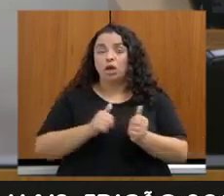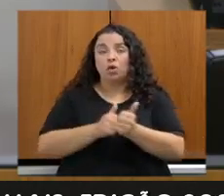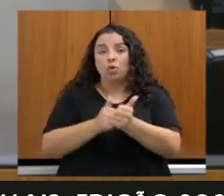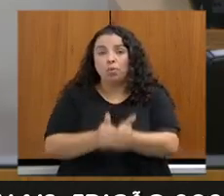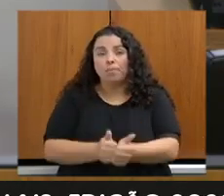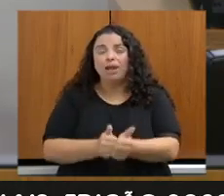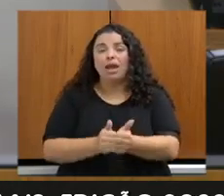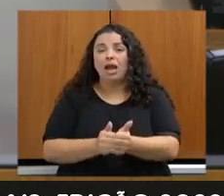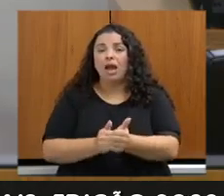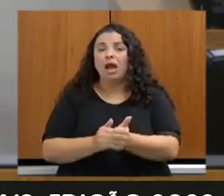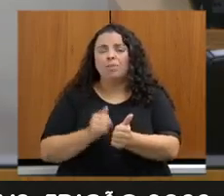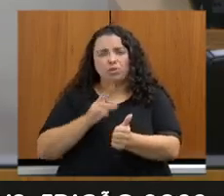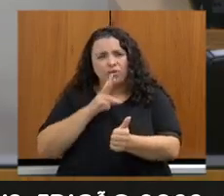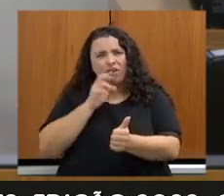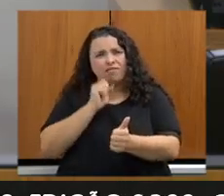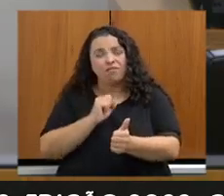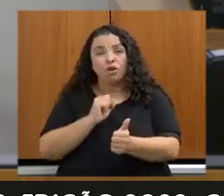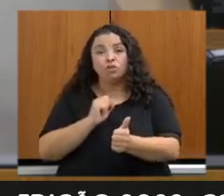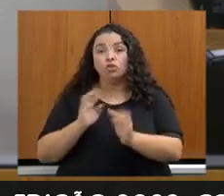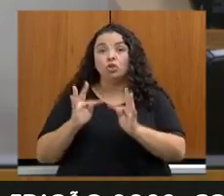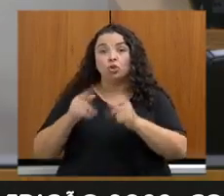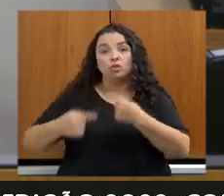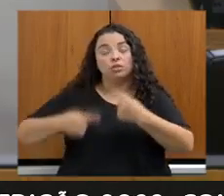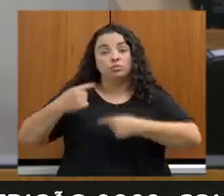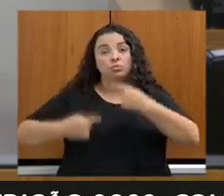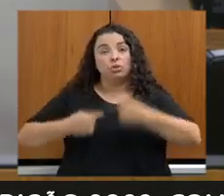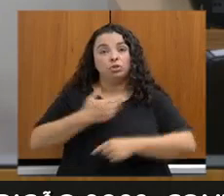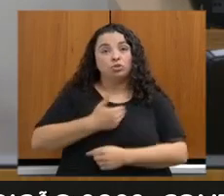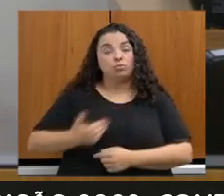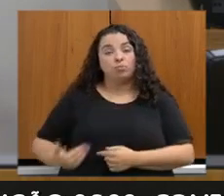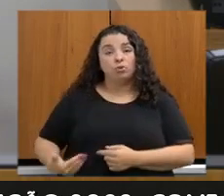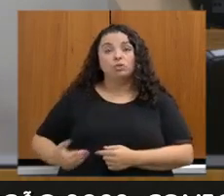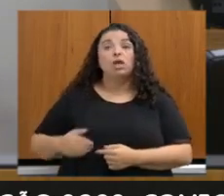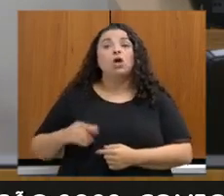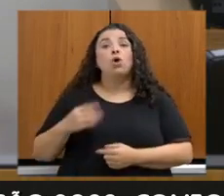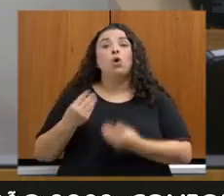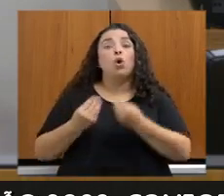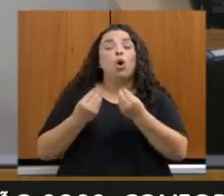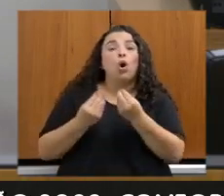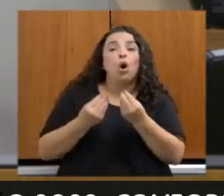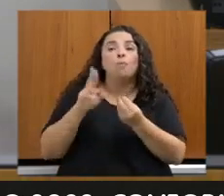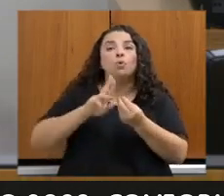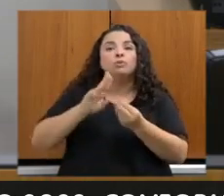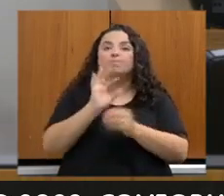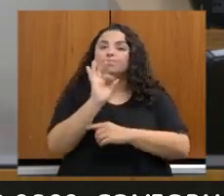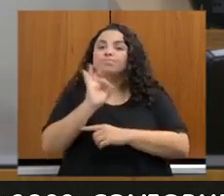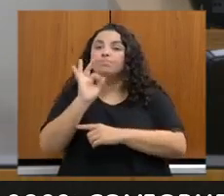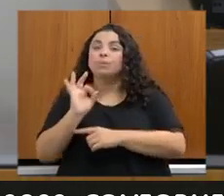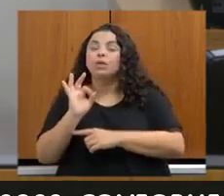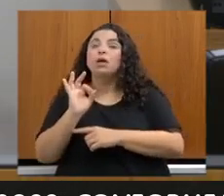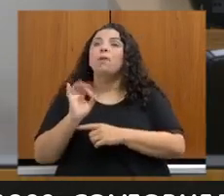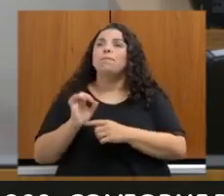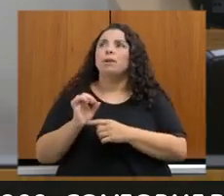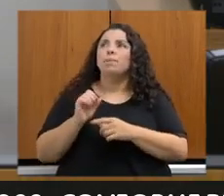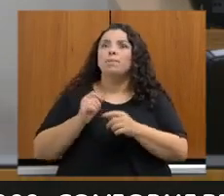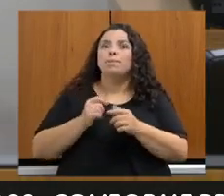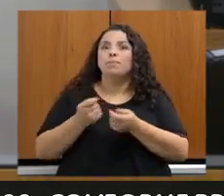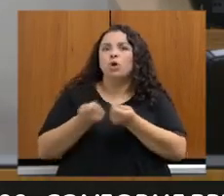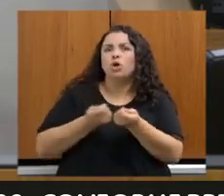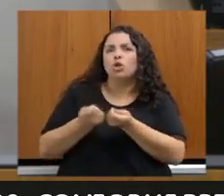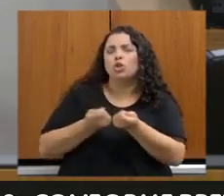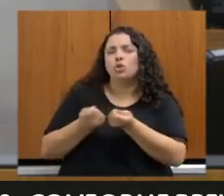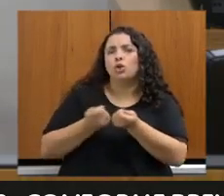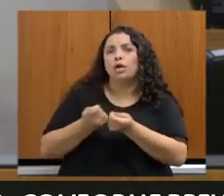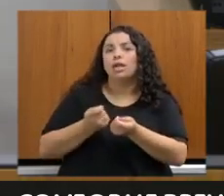políticas públicas, através da definição de indicadores para monitoramento durante todo o ano por cada uma das